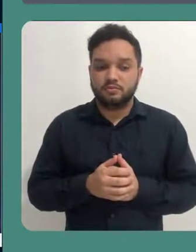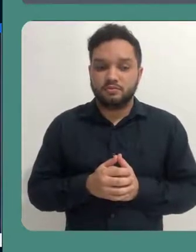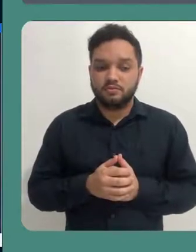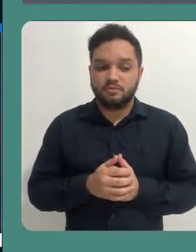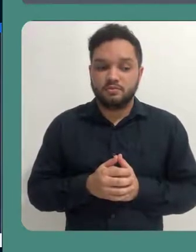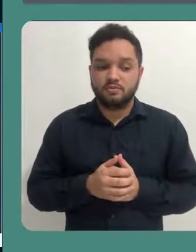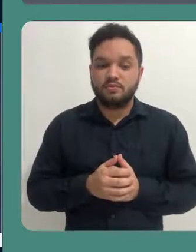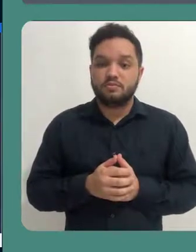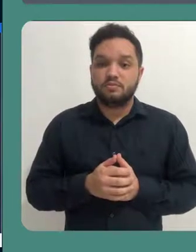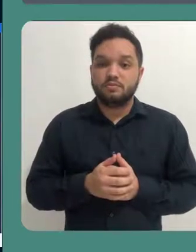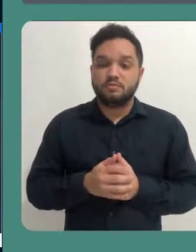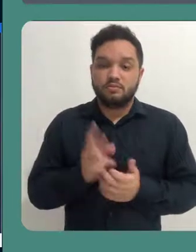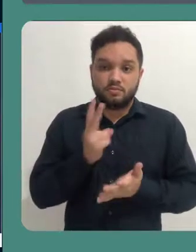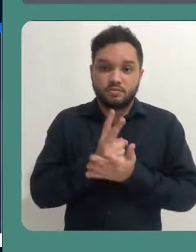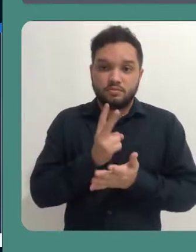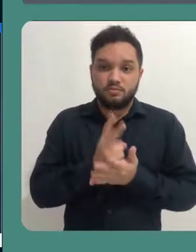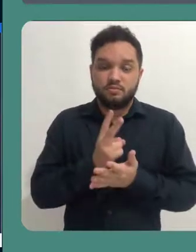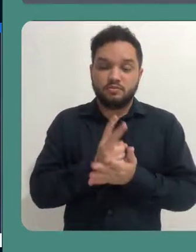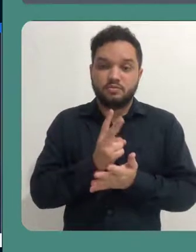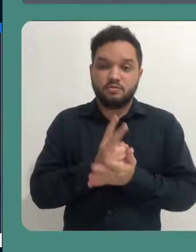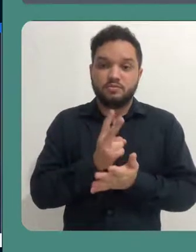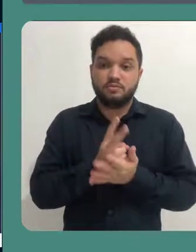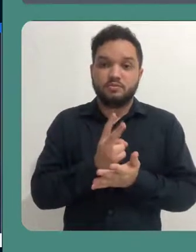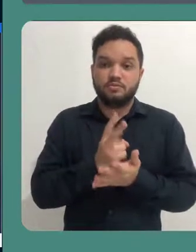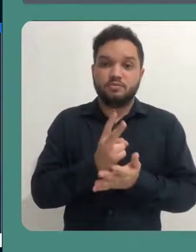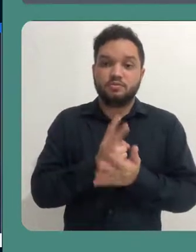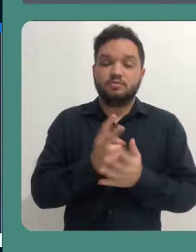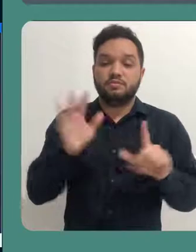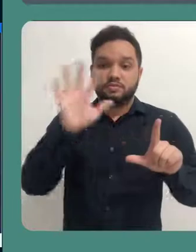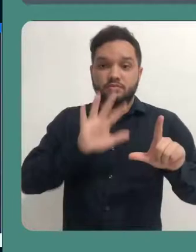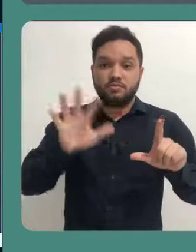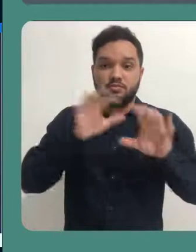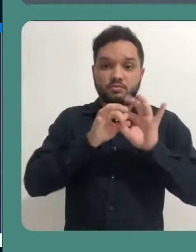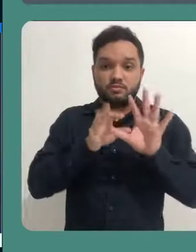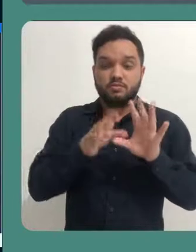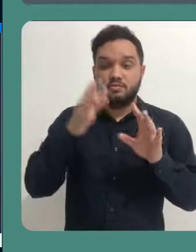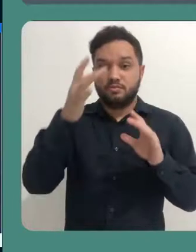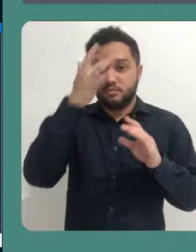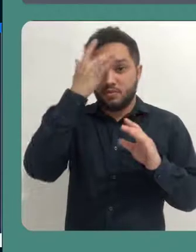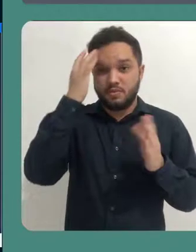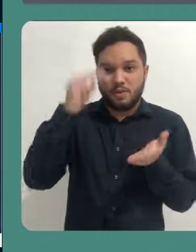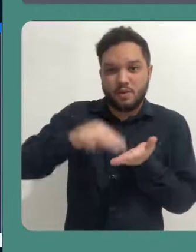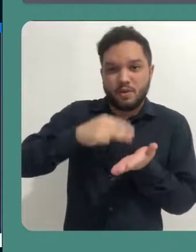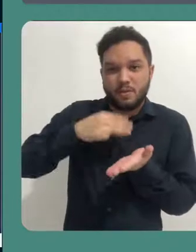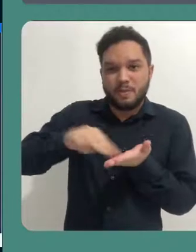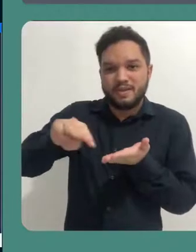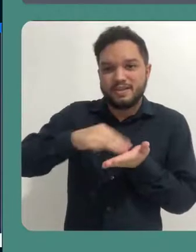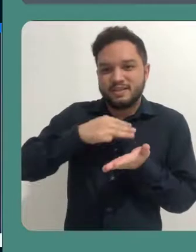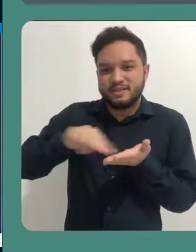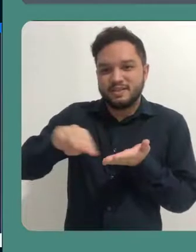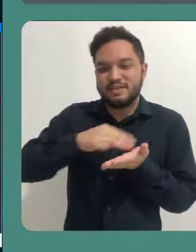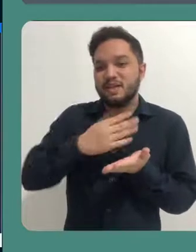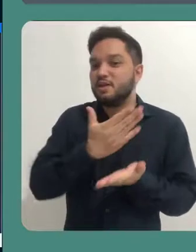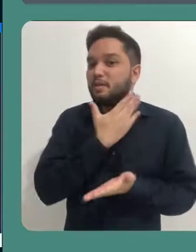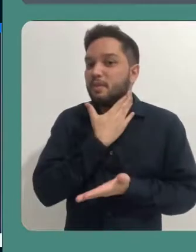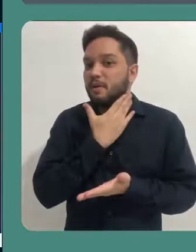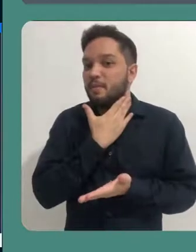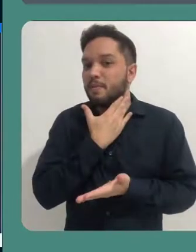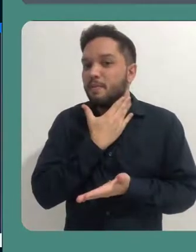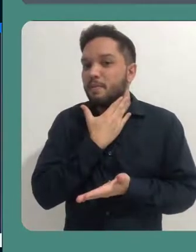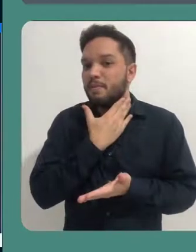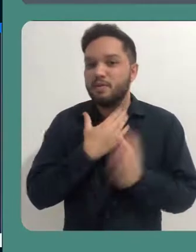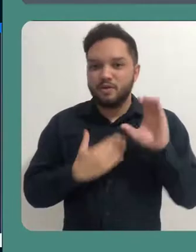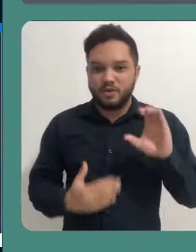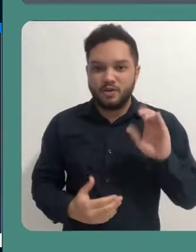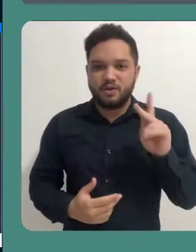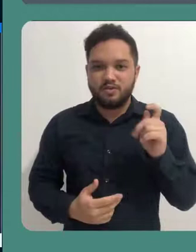como padrão, esse espaço fica disponível para as mensagens de chat, que